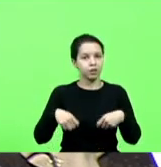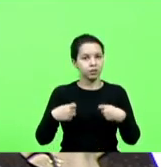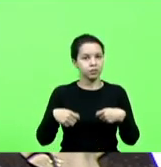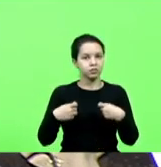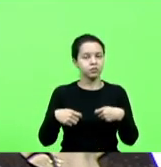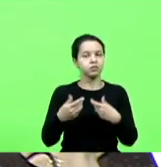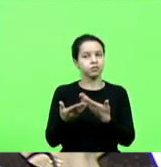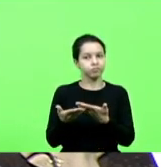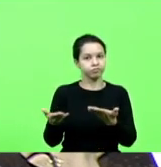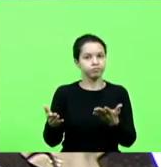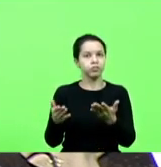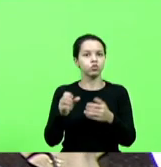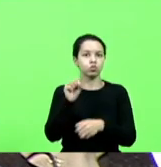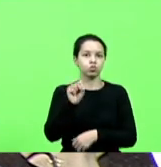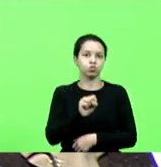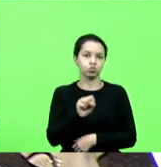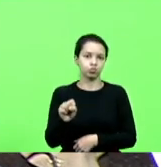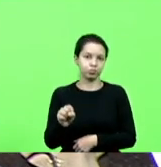público.